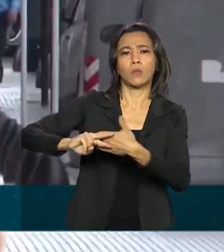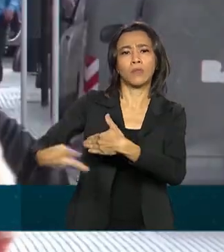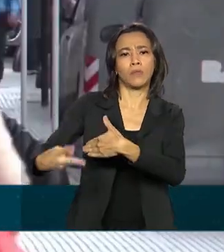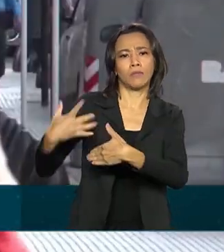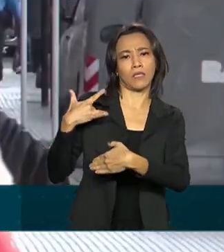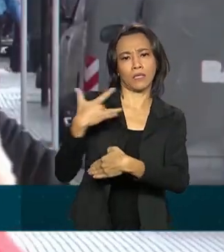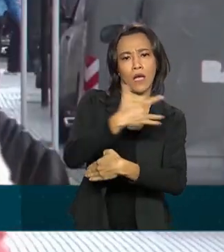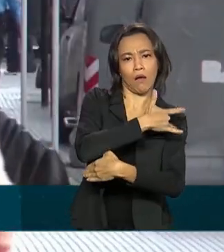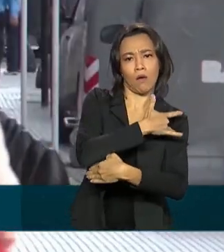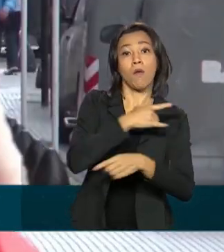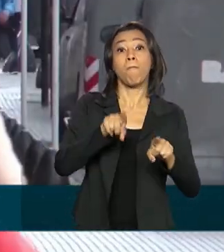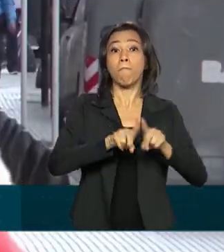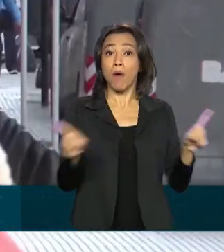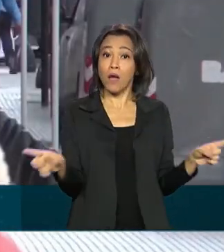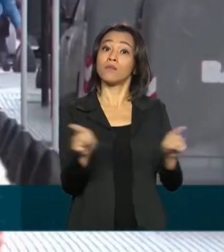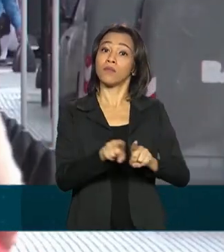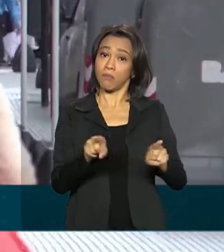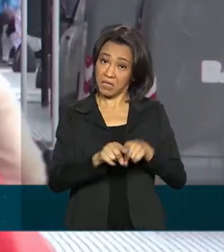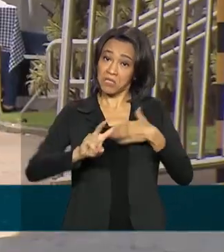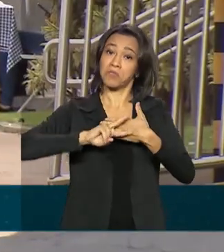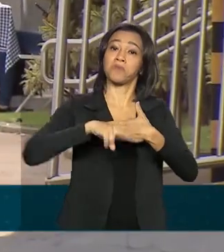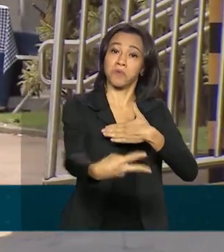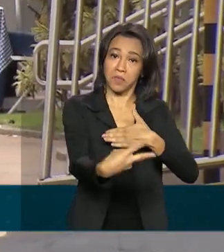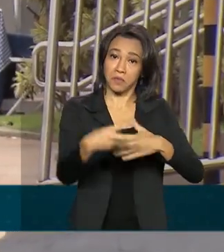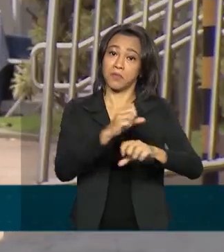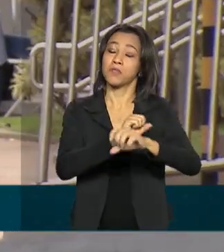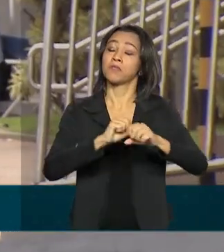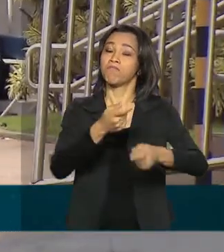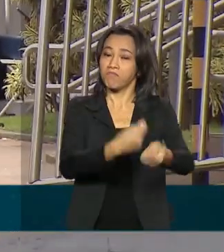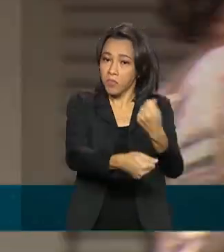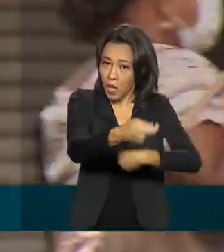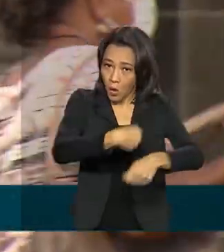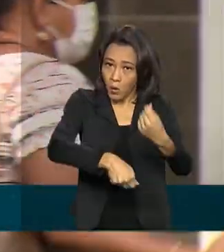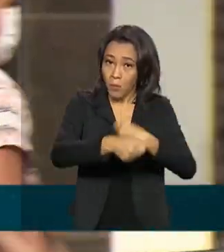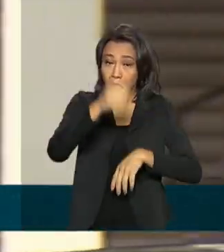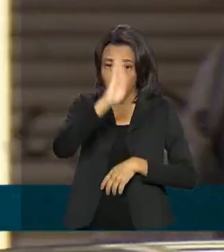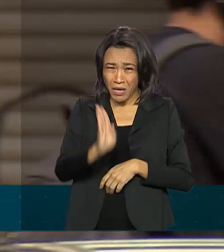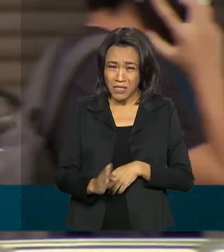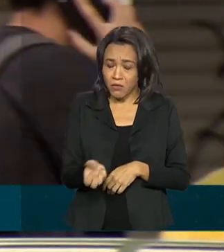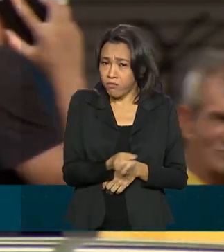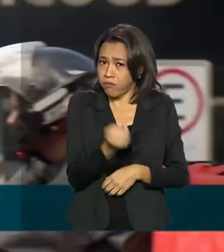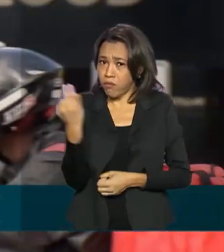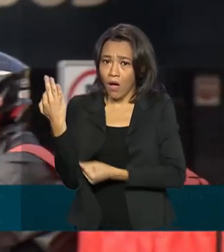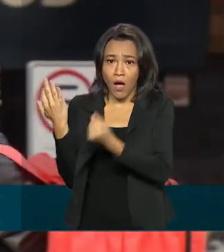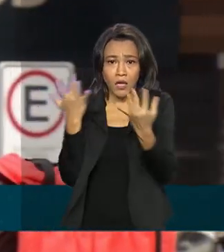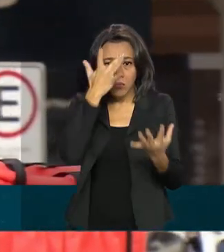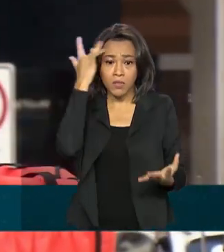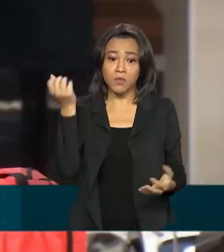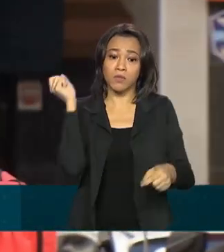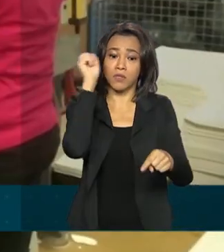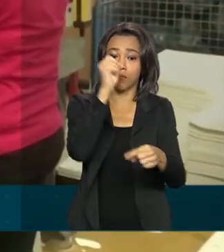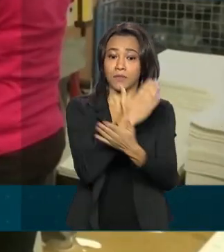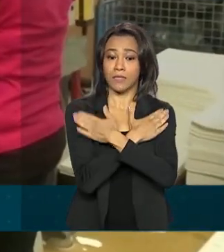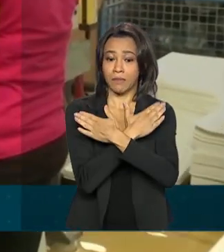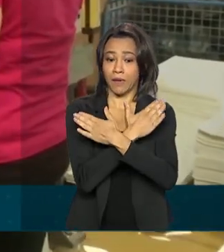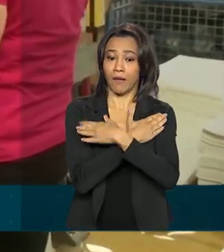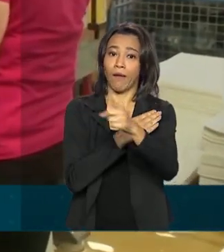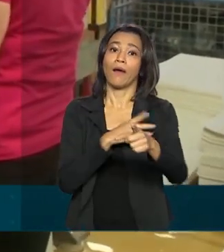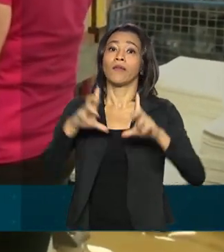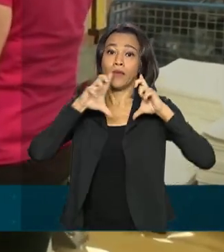mas também pelos efeitos que ela causou na economia. No Brasil, milhões perderam o emprego e tiveram redução na renda.